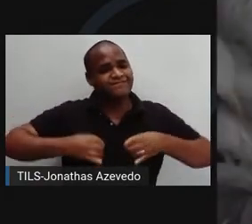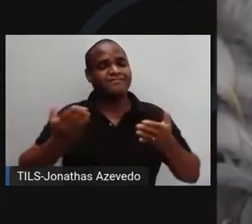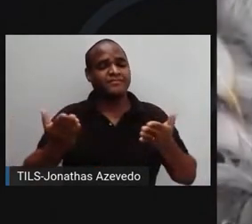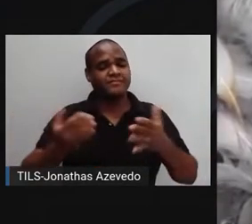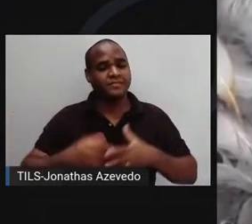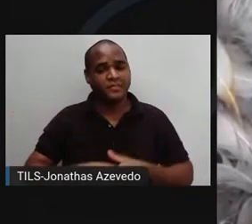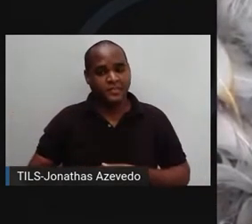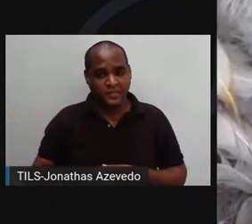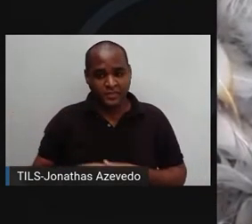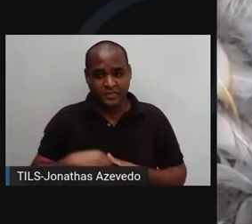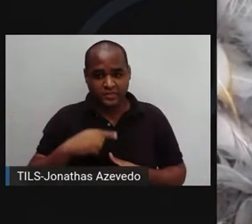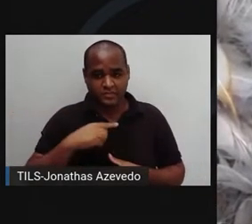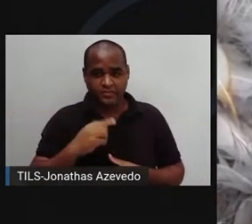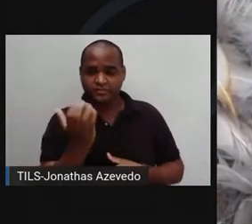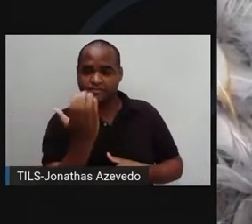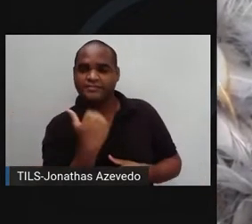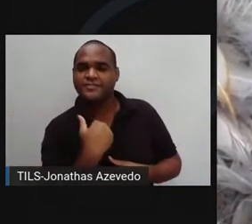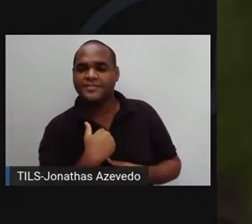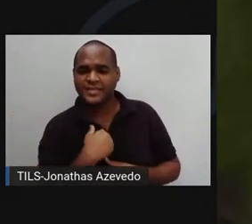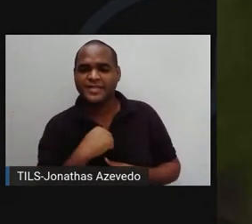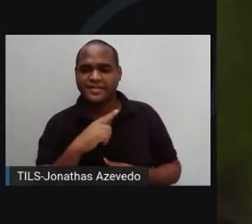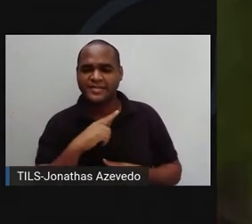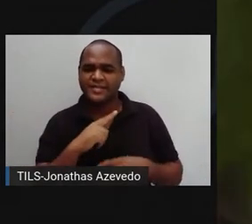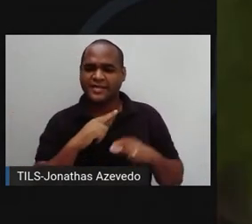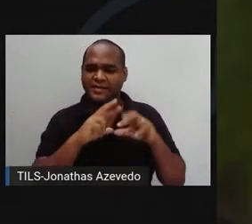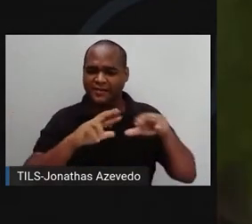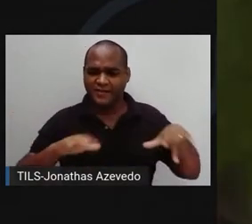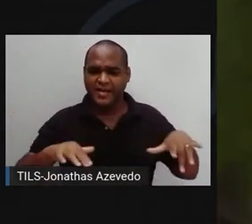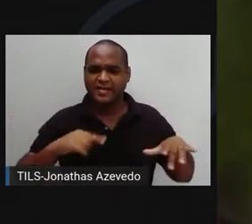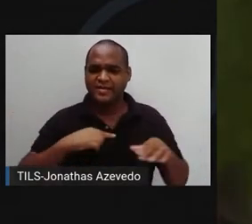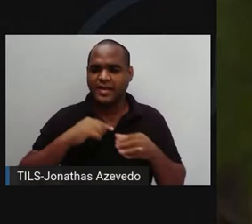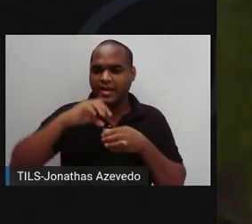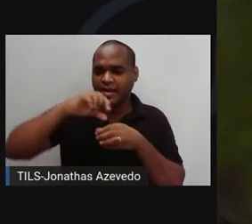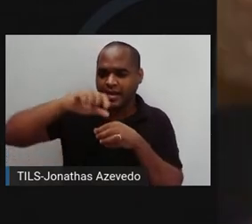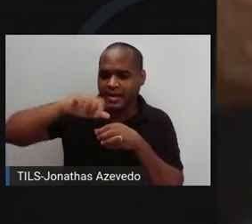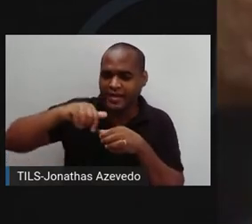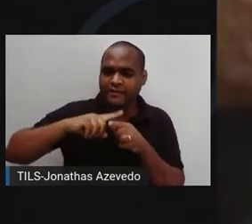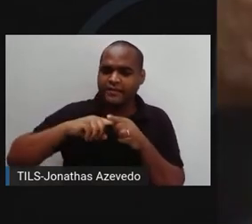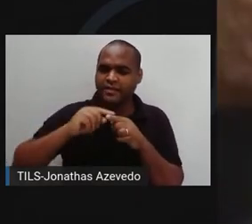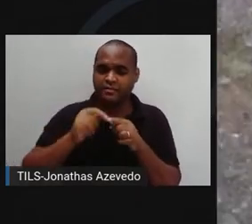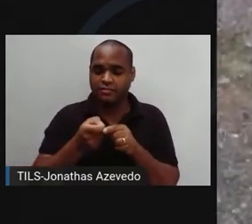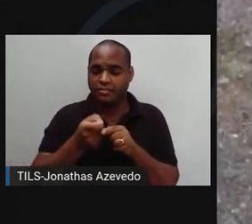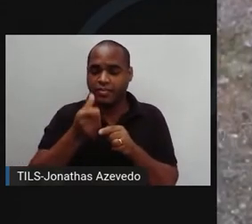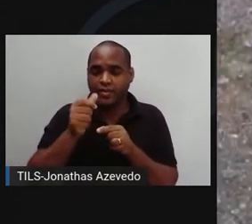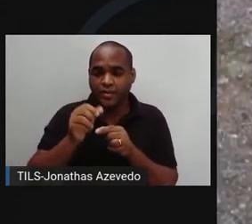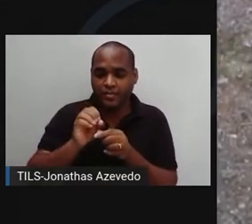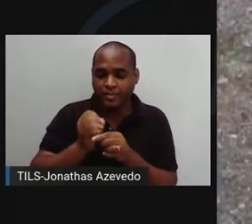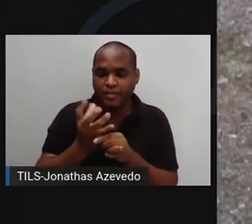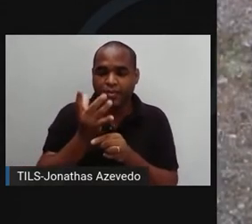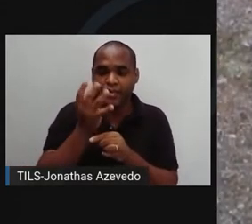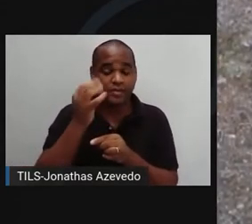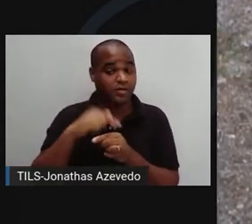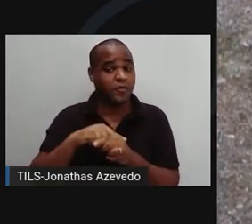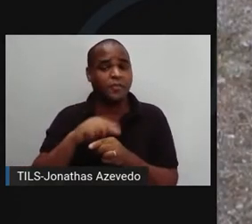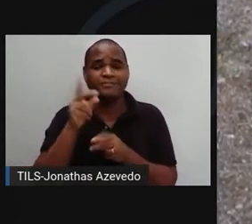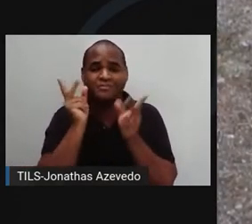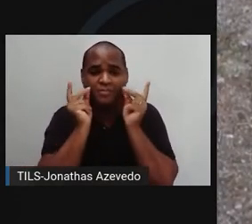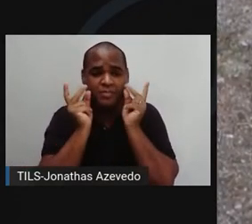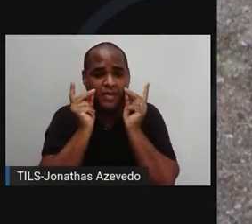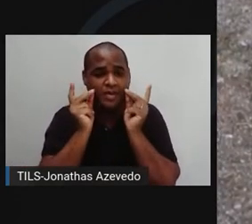Em cada carcaça, um punhado de tampas de garrafa, isqueiros e outros pedaços de plástico.